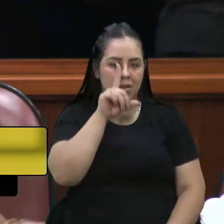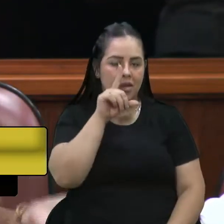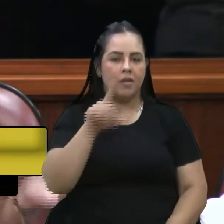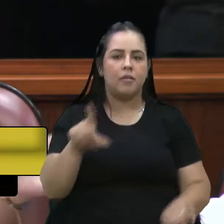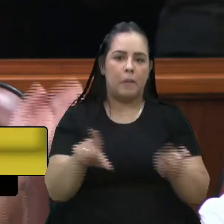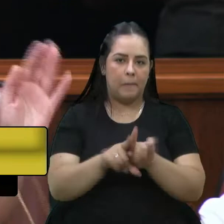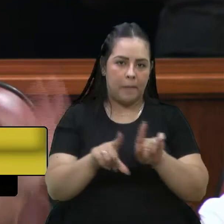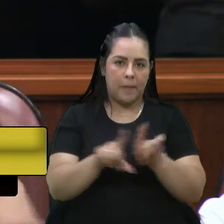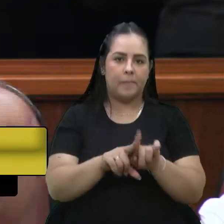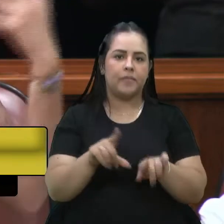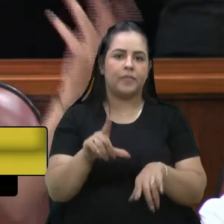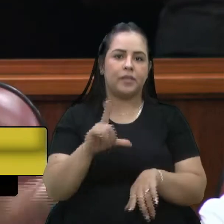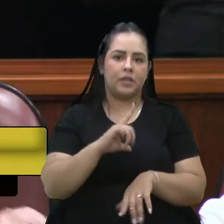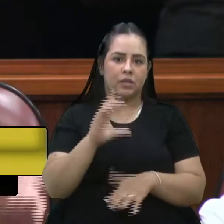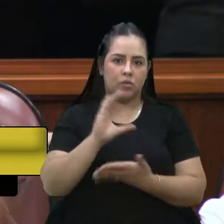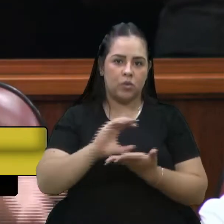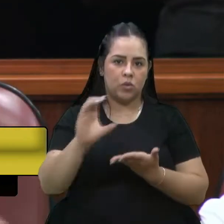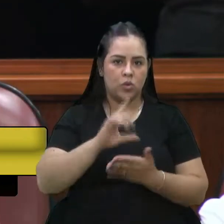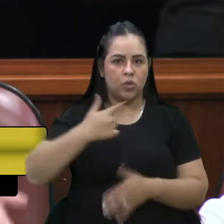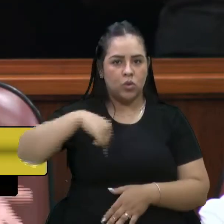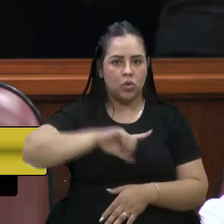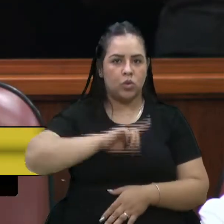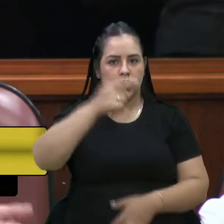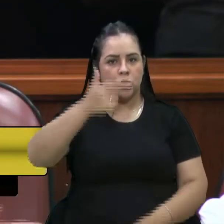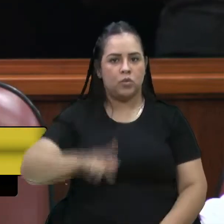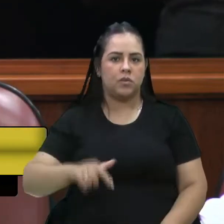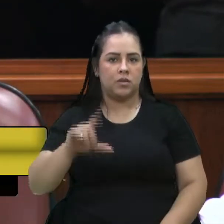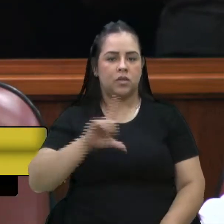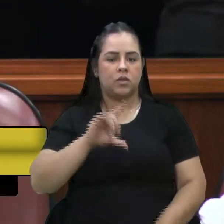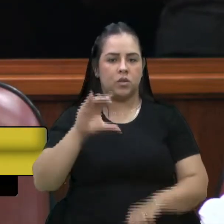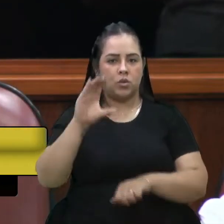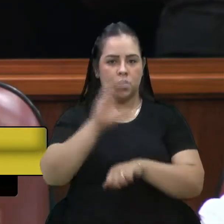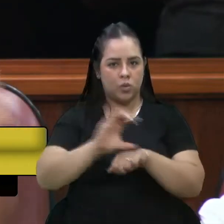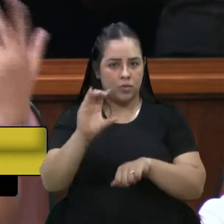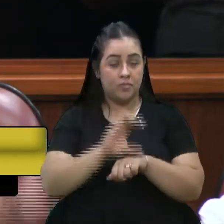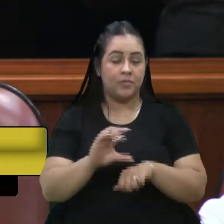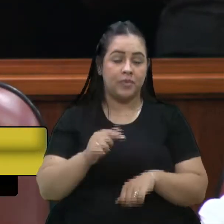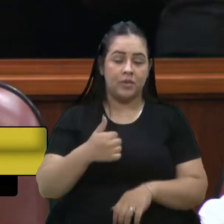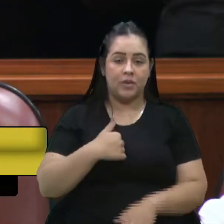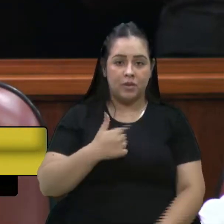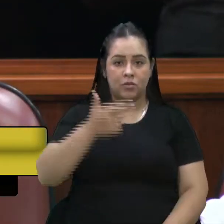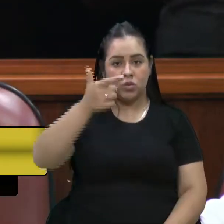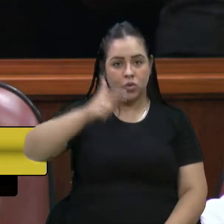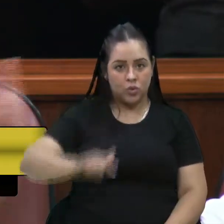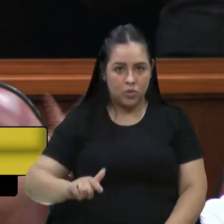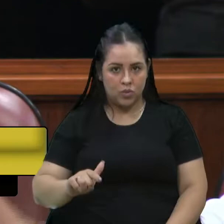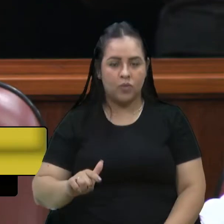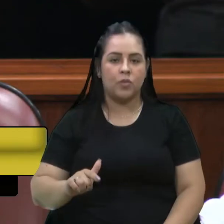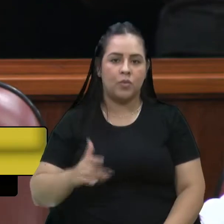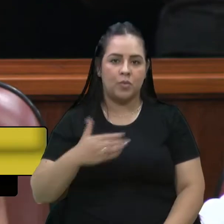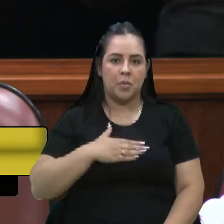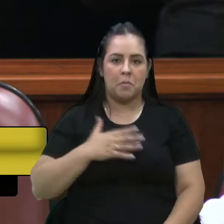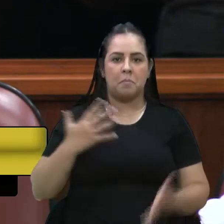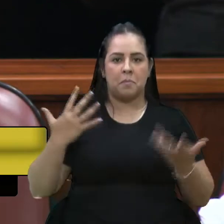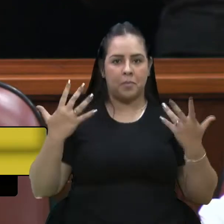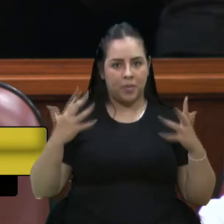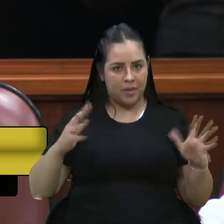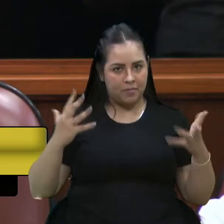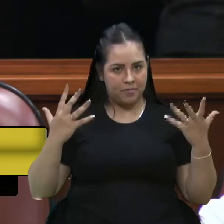uma forma de investimento a gente voltar a ter esses cursos profissionalizantes. Então, deixo aqui, mais uma vez, meu parabéns.